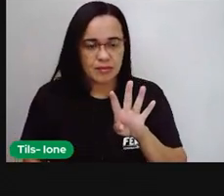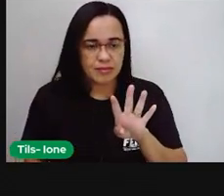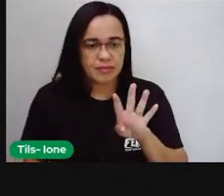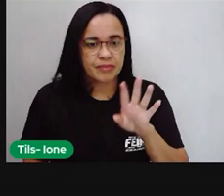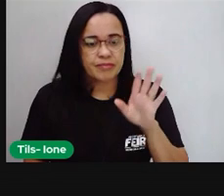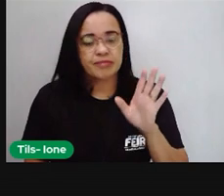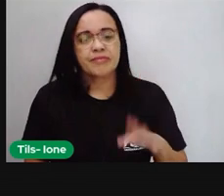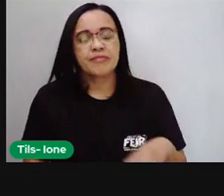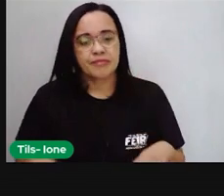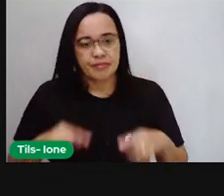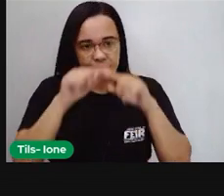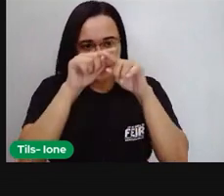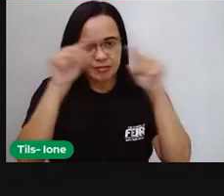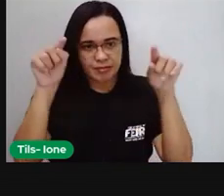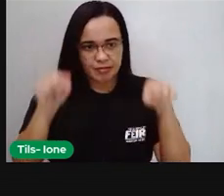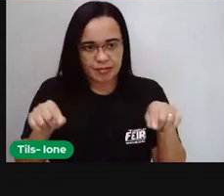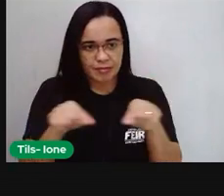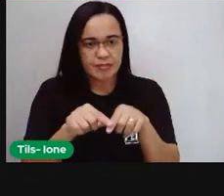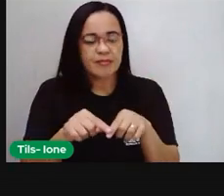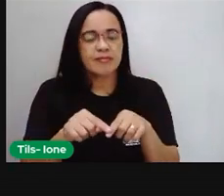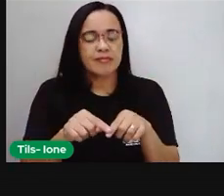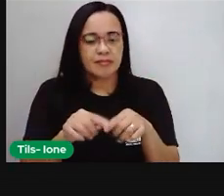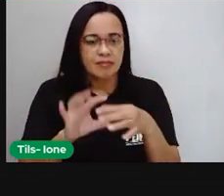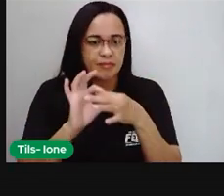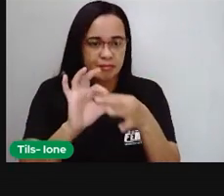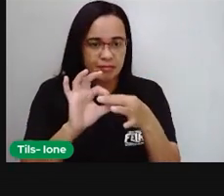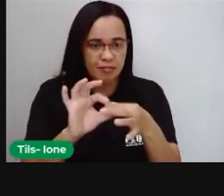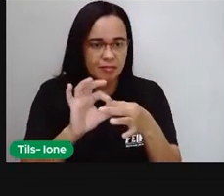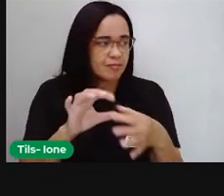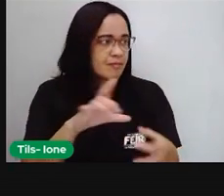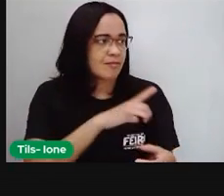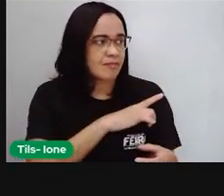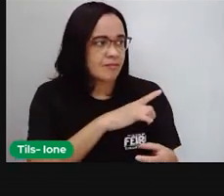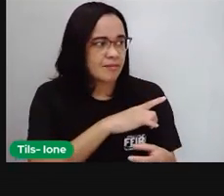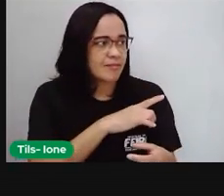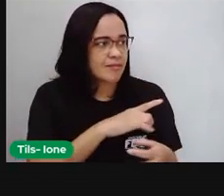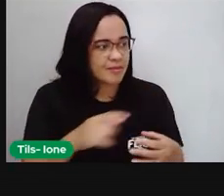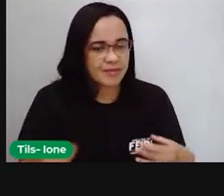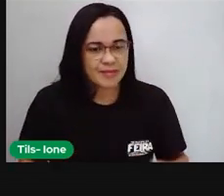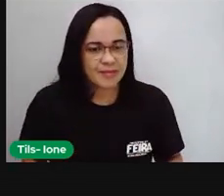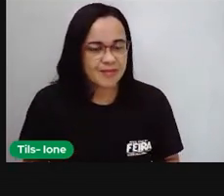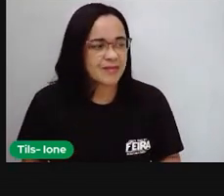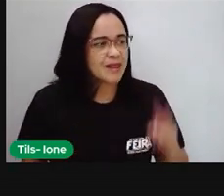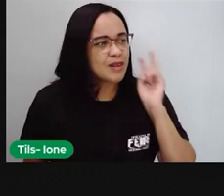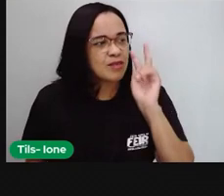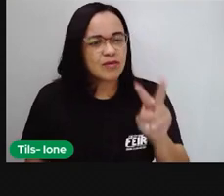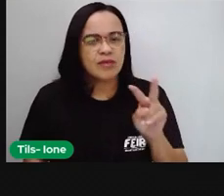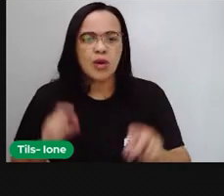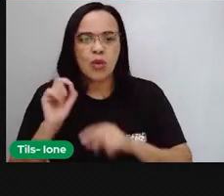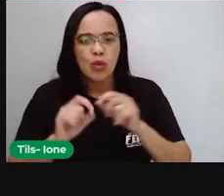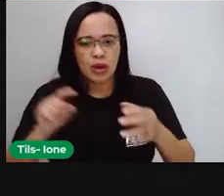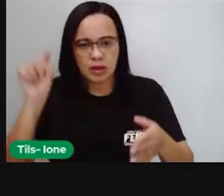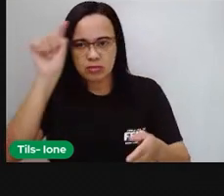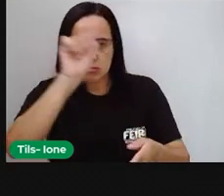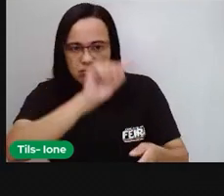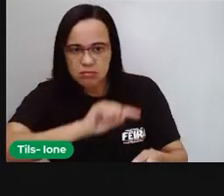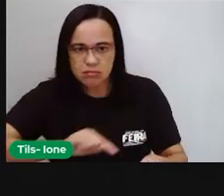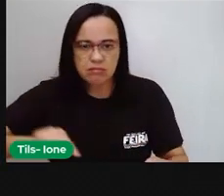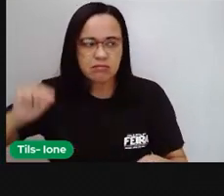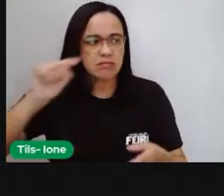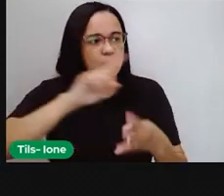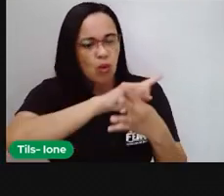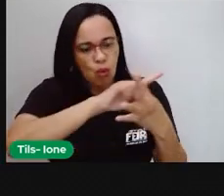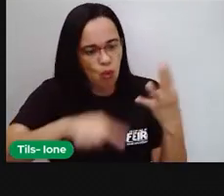quatro, né? Quatro eixos simétricos. Aí, a gente observa aqui um círculo também com quatro eixos